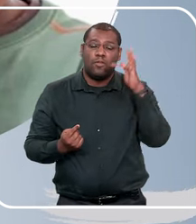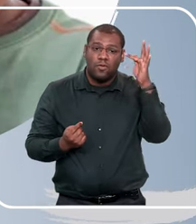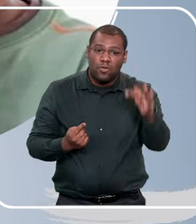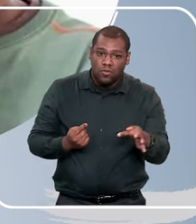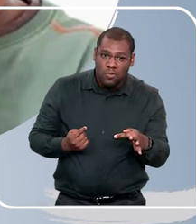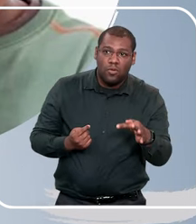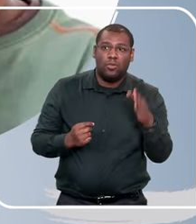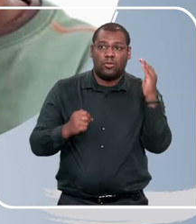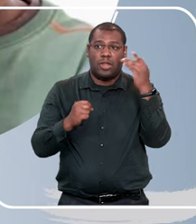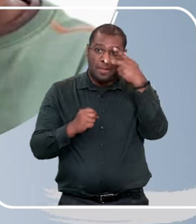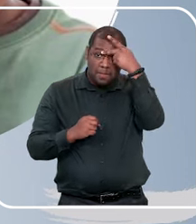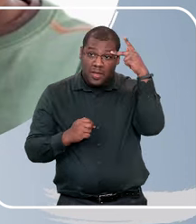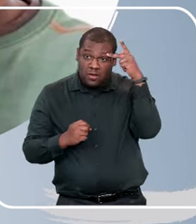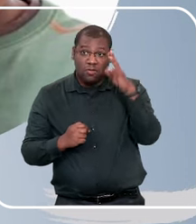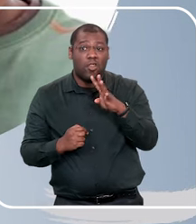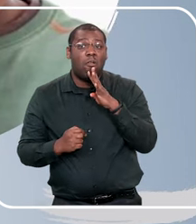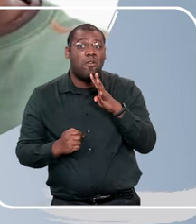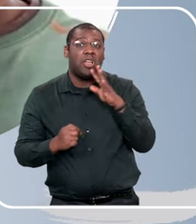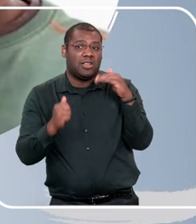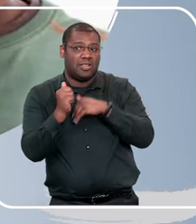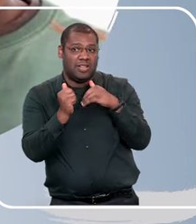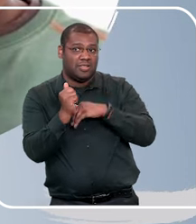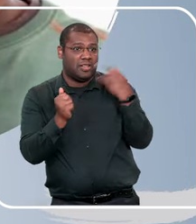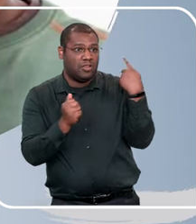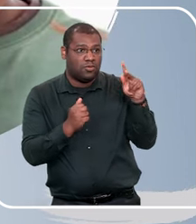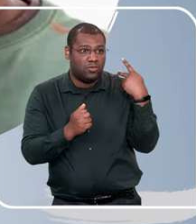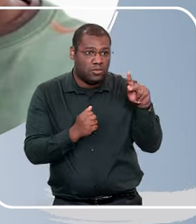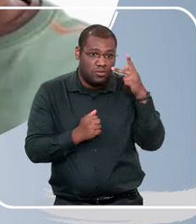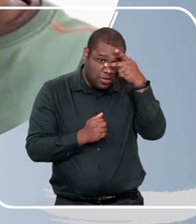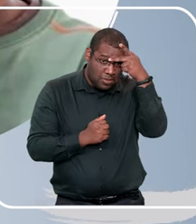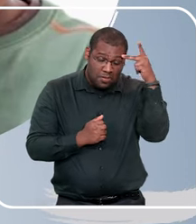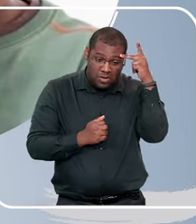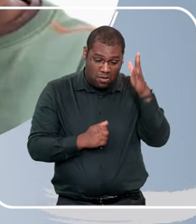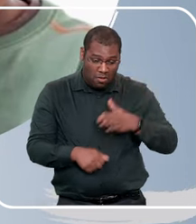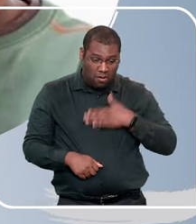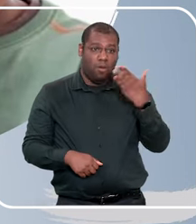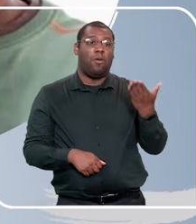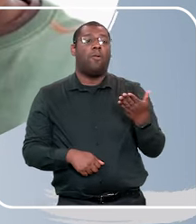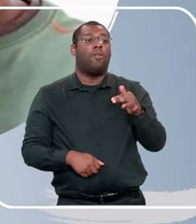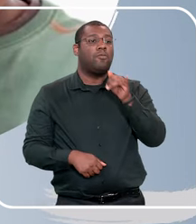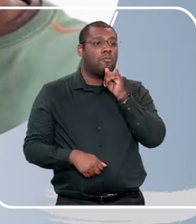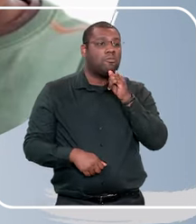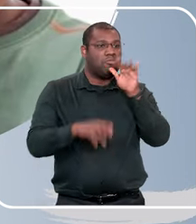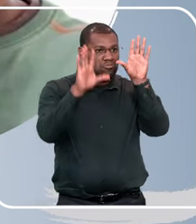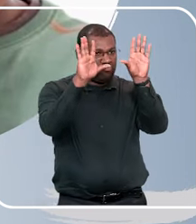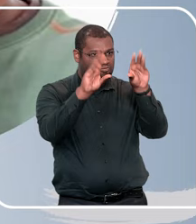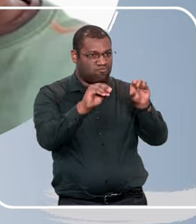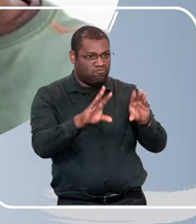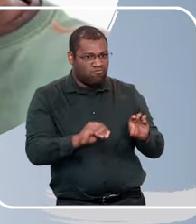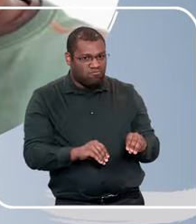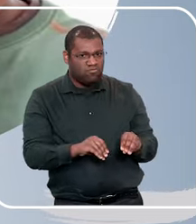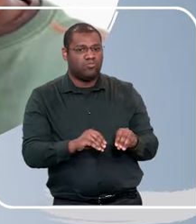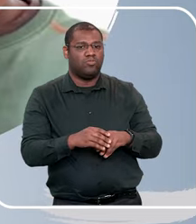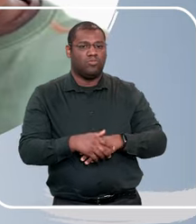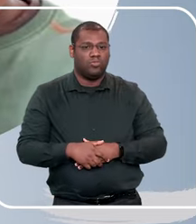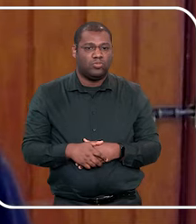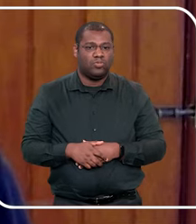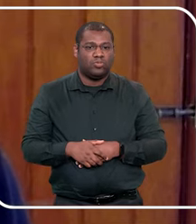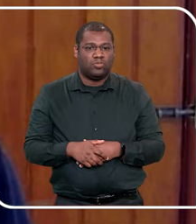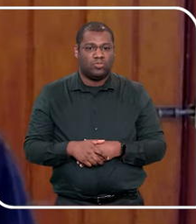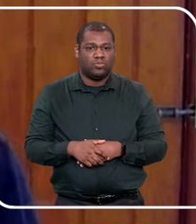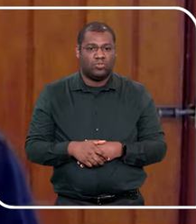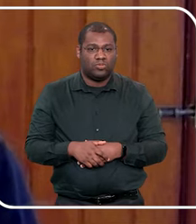tristes, normalmente, deixa as pessoas tristes, né, no caso do abuso, por exemplo, sim, vai deixar uma traição,